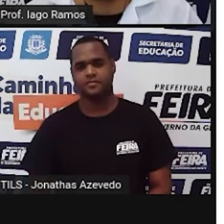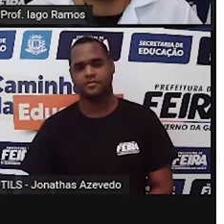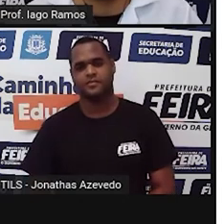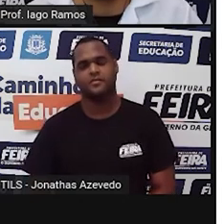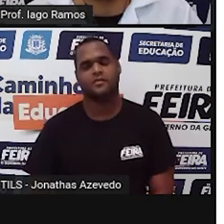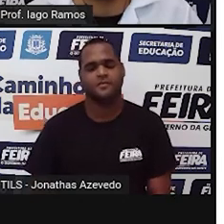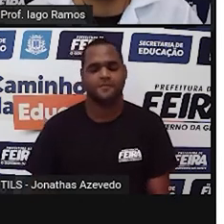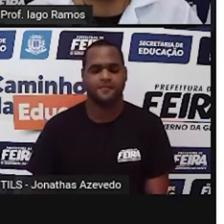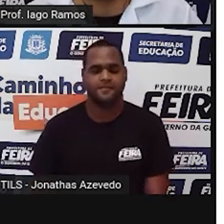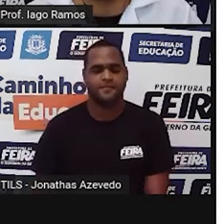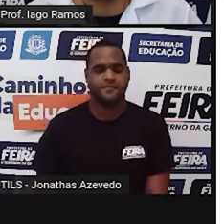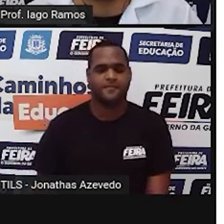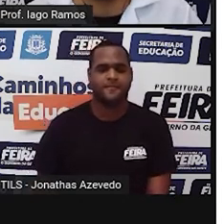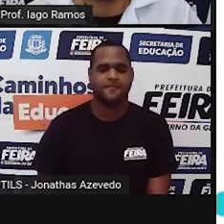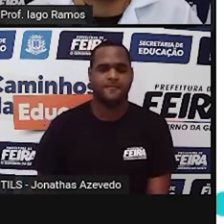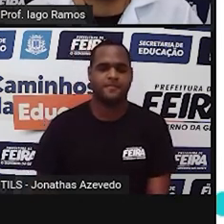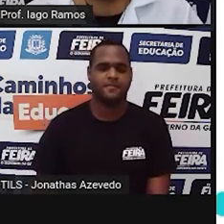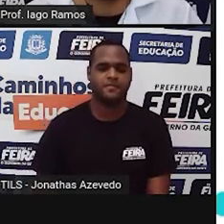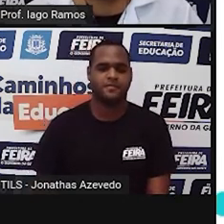tchau, tchau.